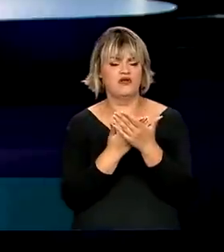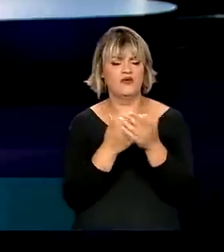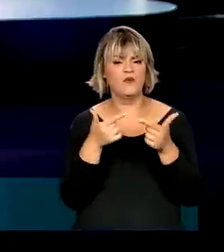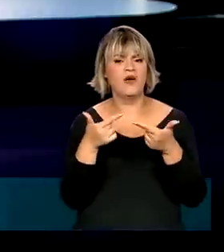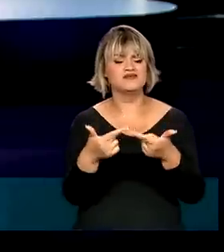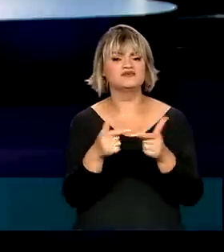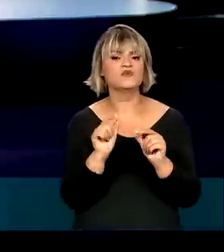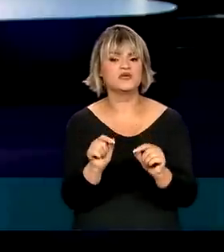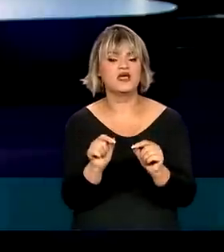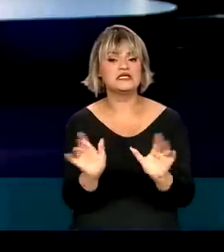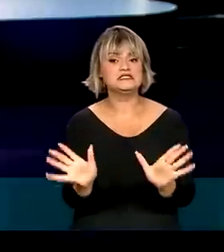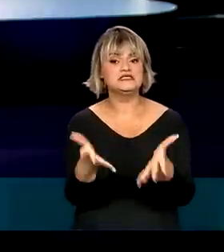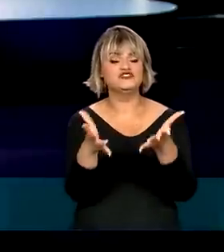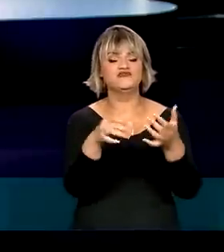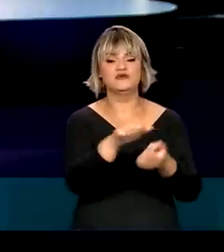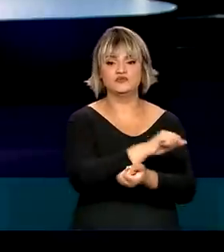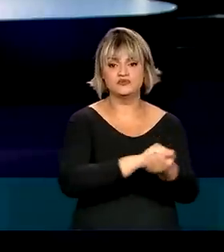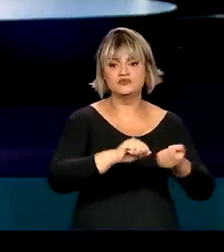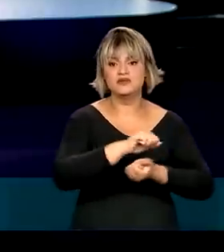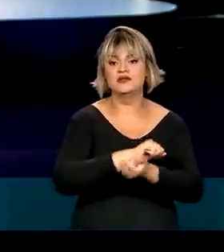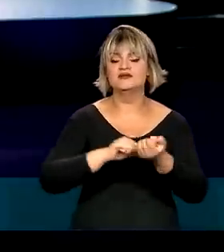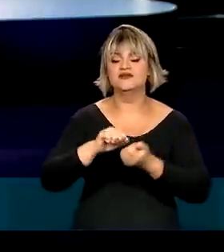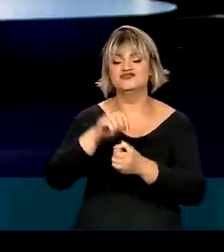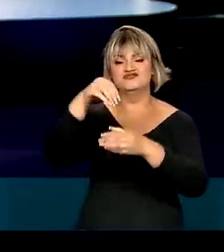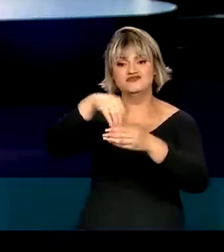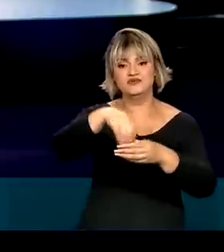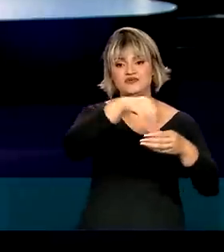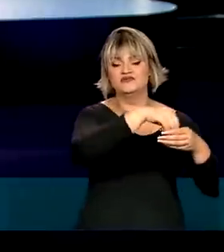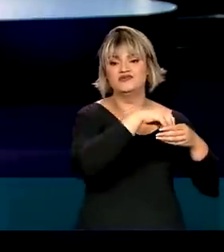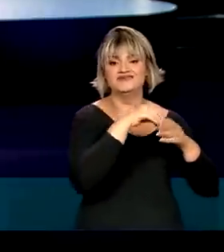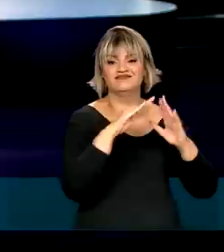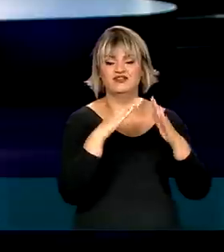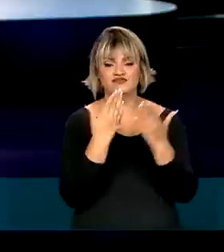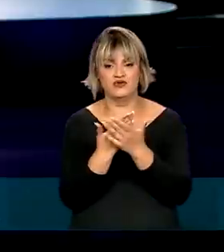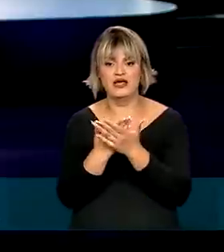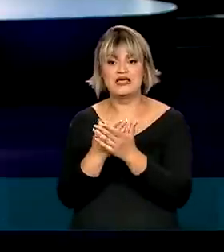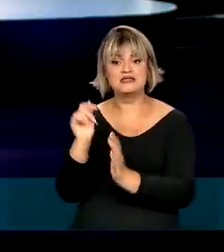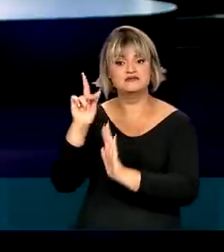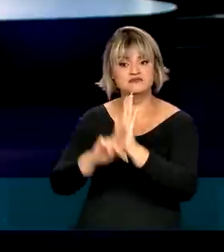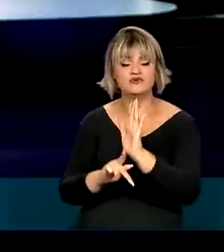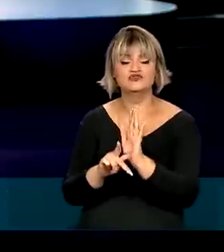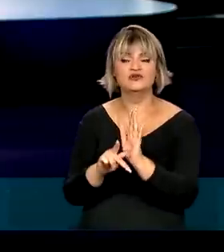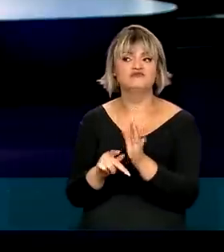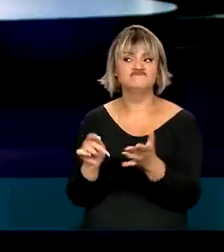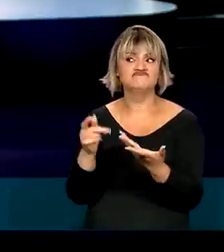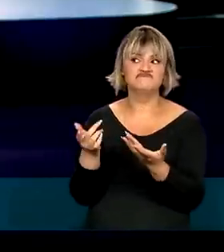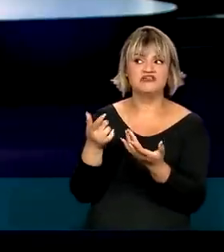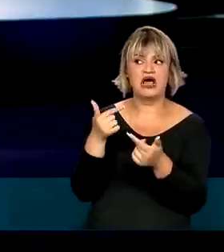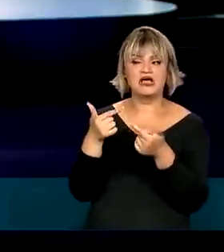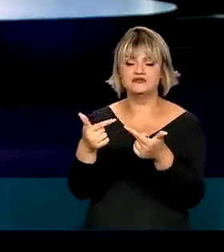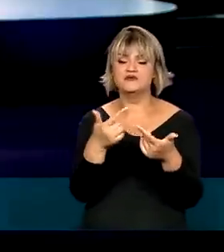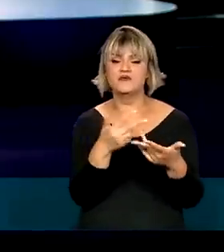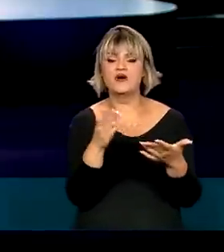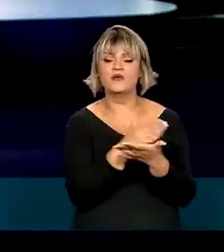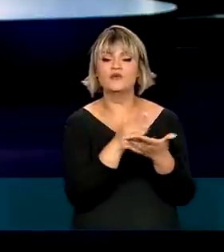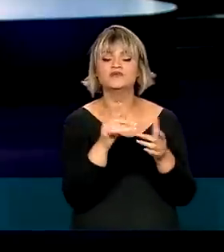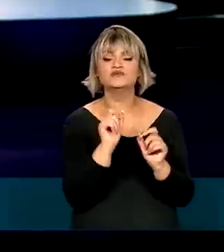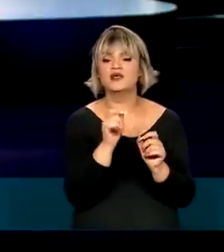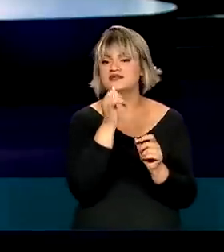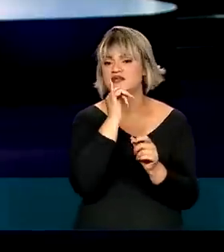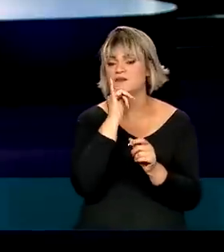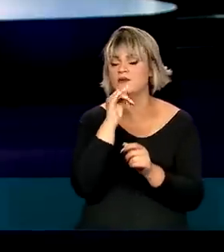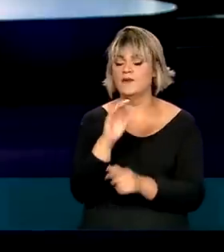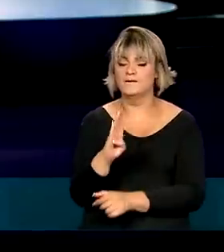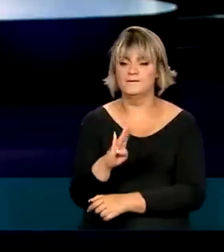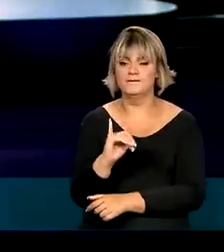objetivo promover a sustentabilidade nas escolas brasileiras. O projeto prevê, entre outras ações, a instalação de